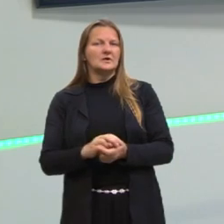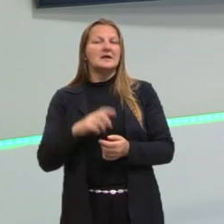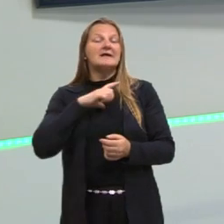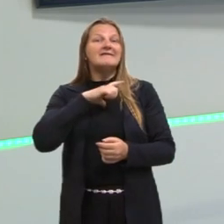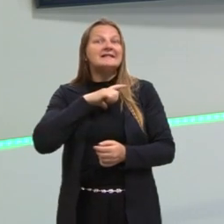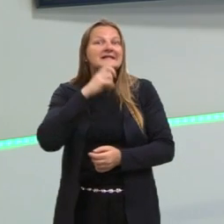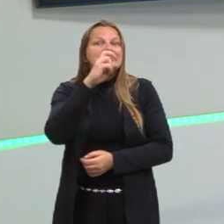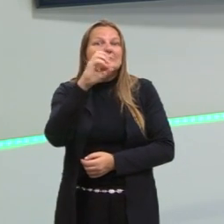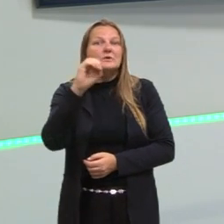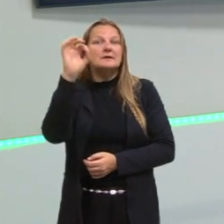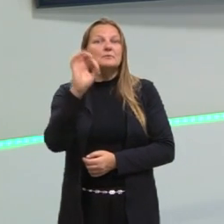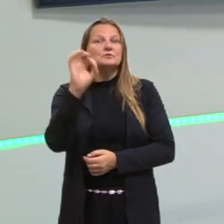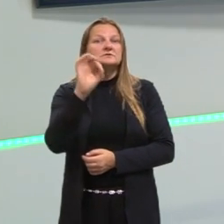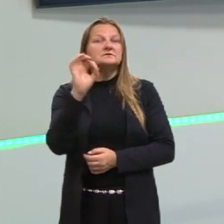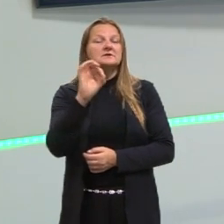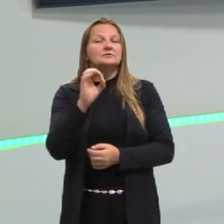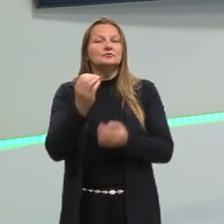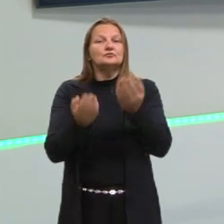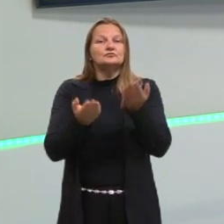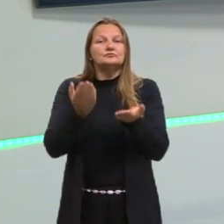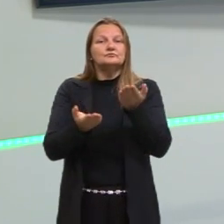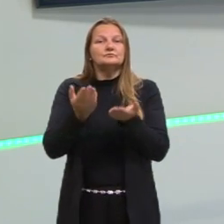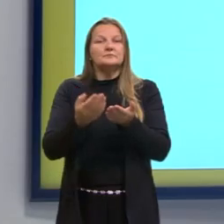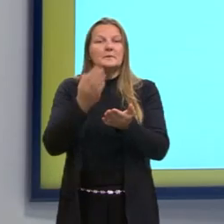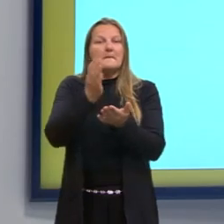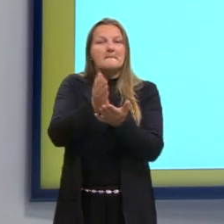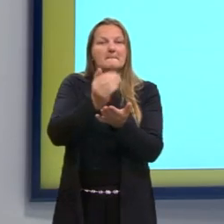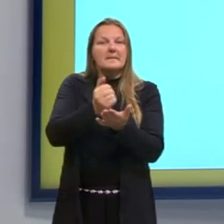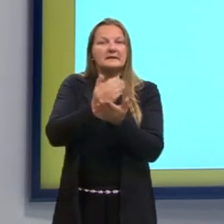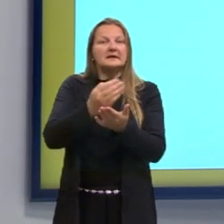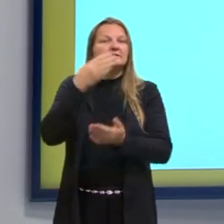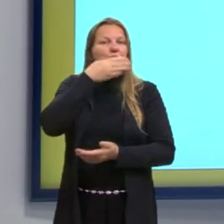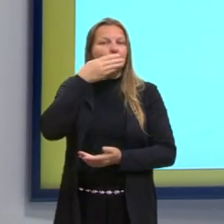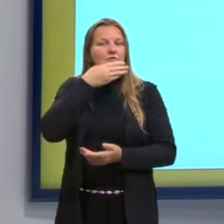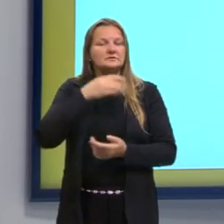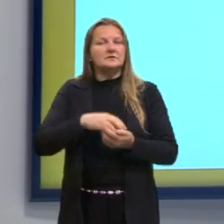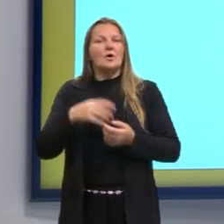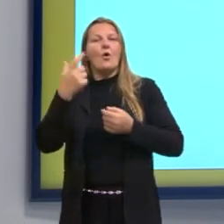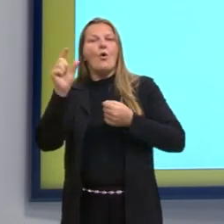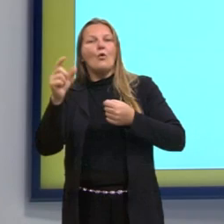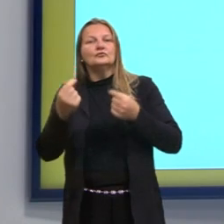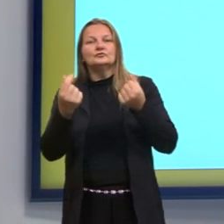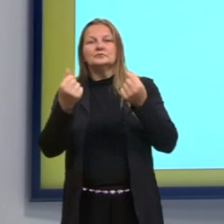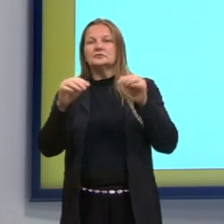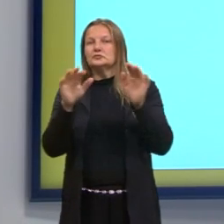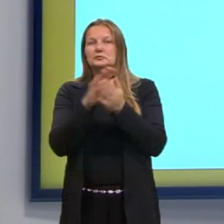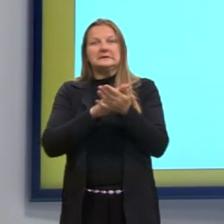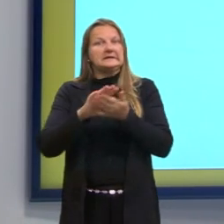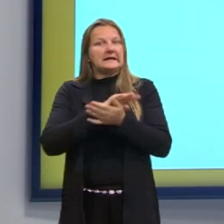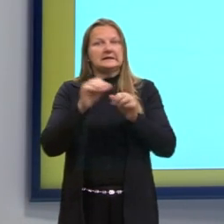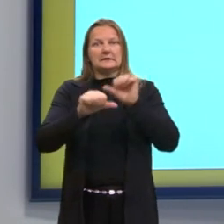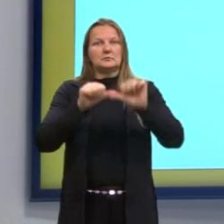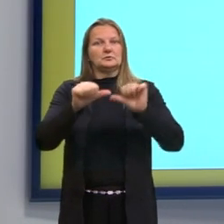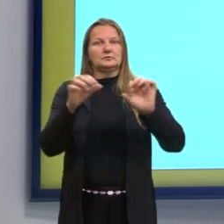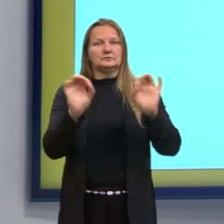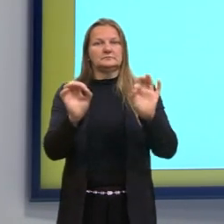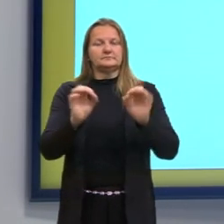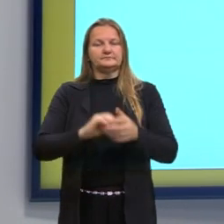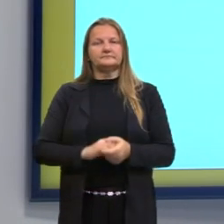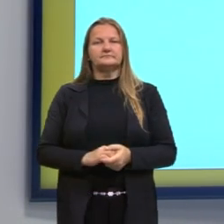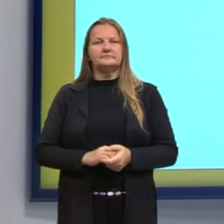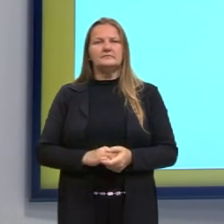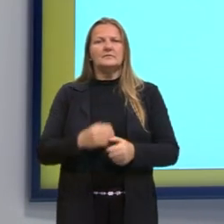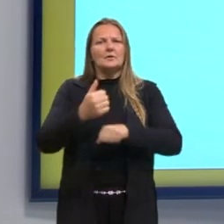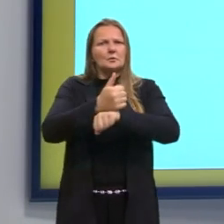no preço do quilograma de batata doce e os outros preços não serão alterados. O